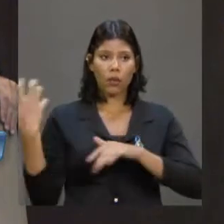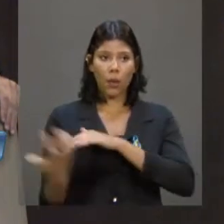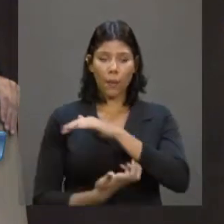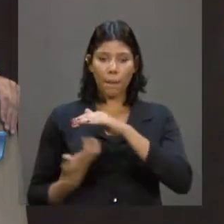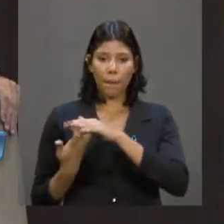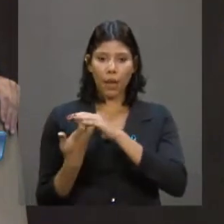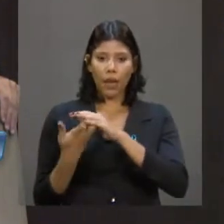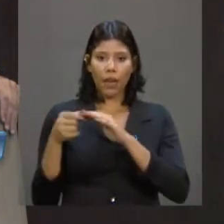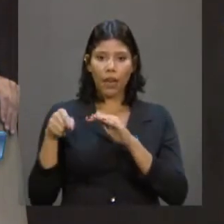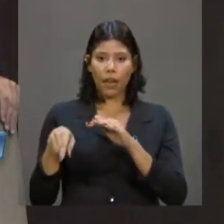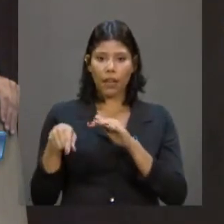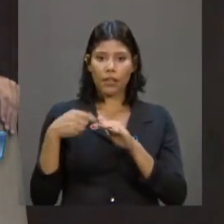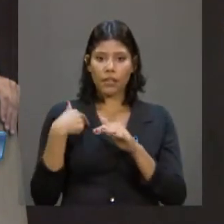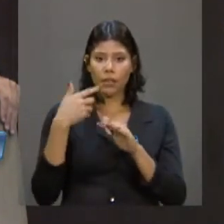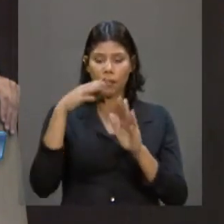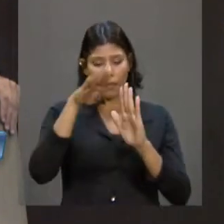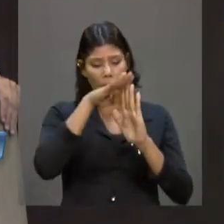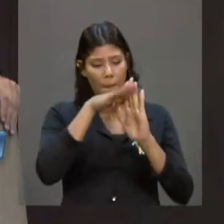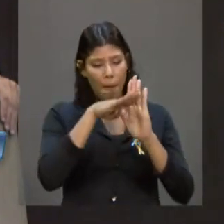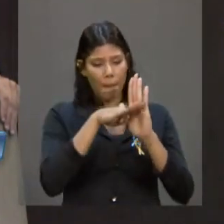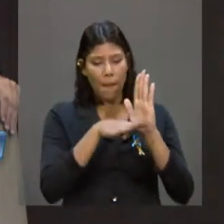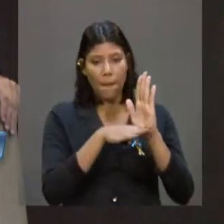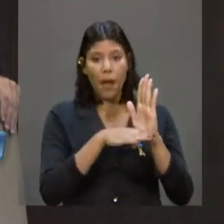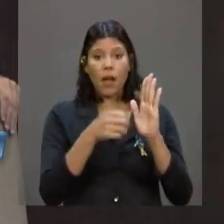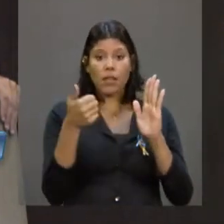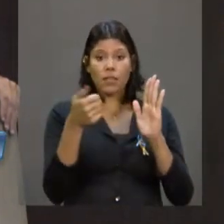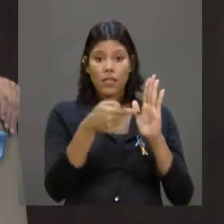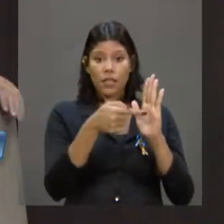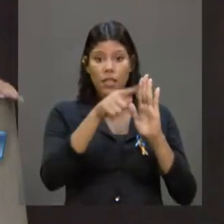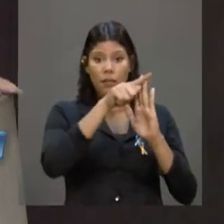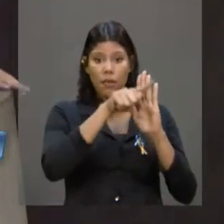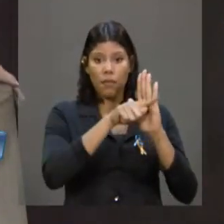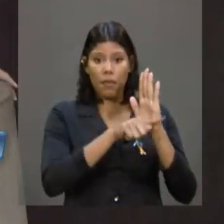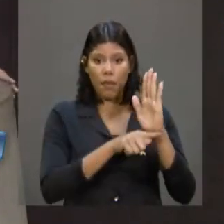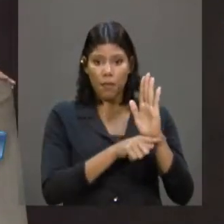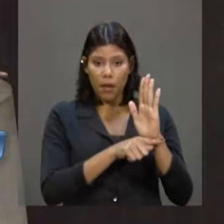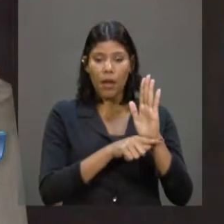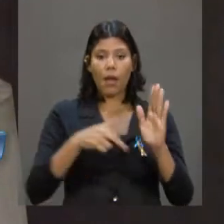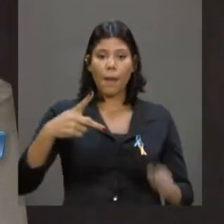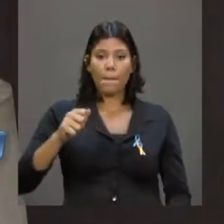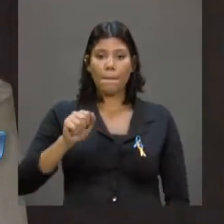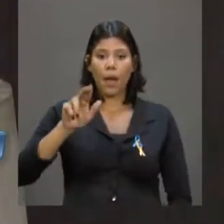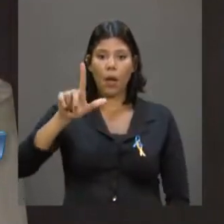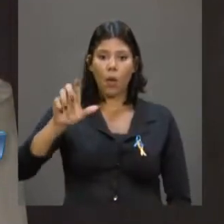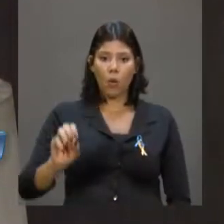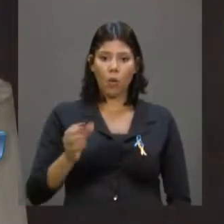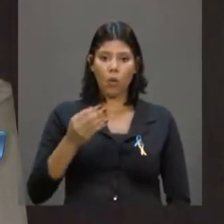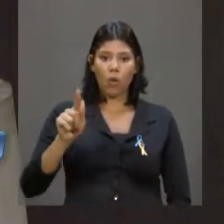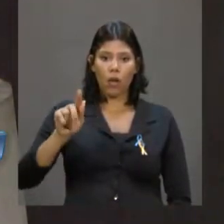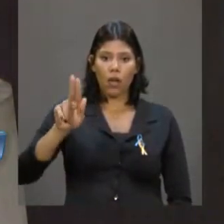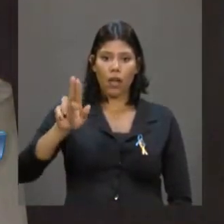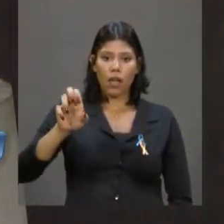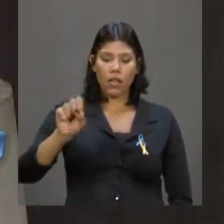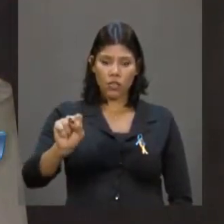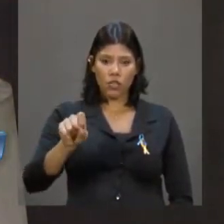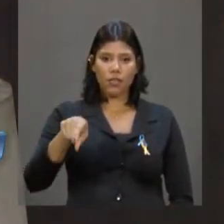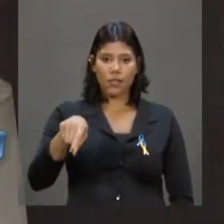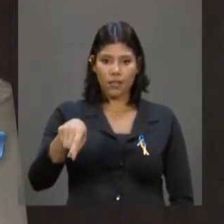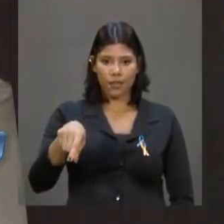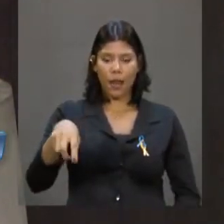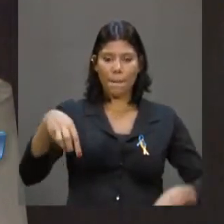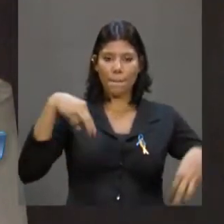que estão na lista daquelas 17 empresas listadas por Paulo Guedes, ministro de Bolsonaro, que serão dilapidadas